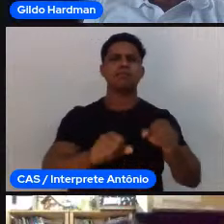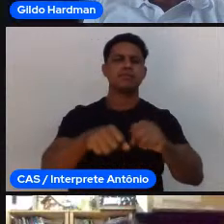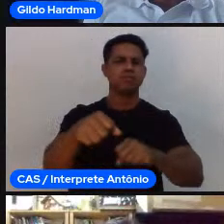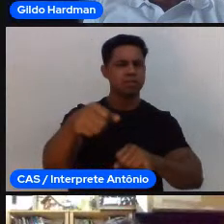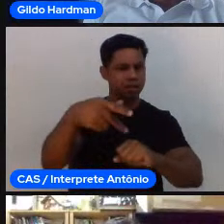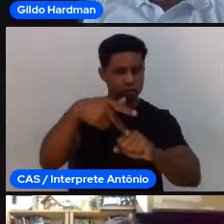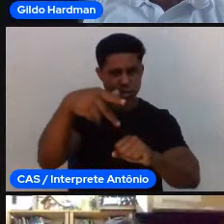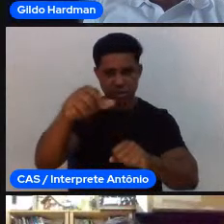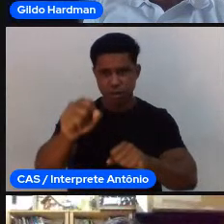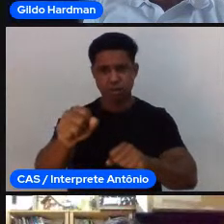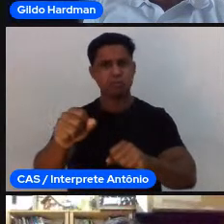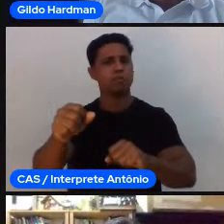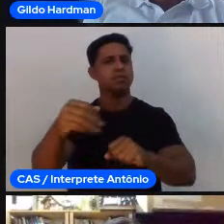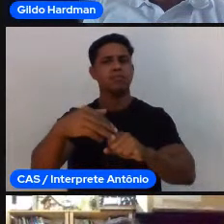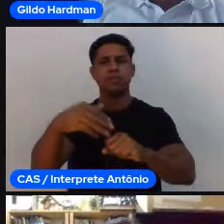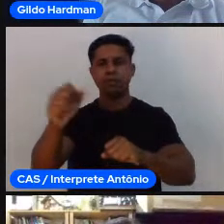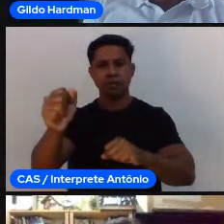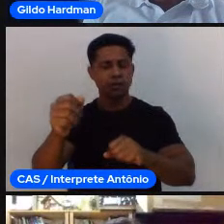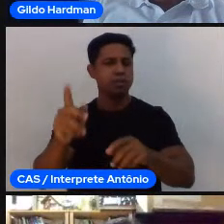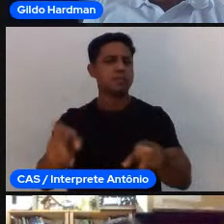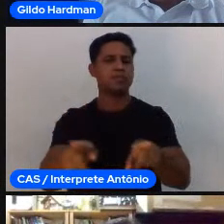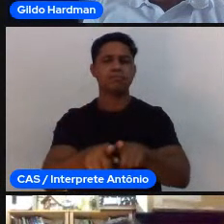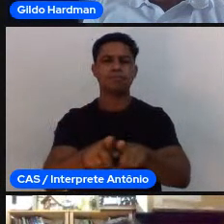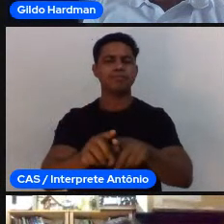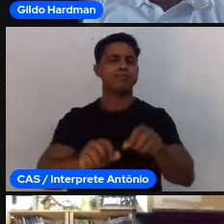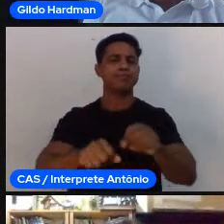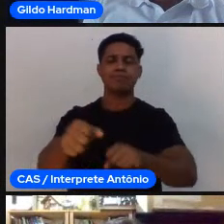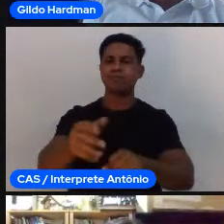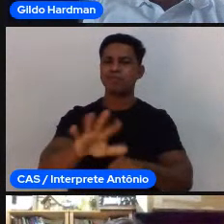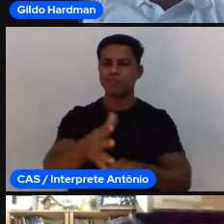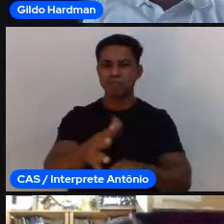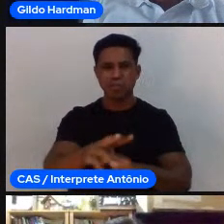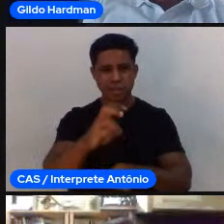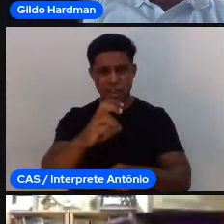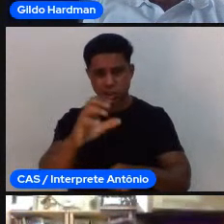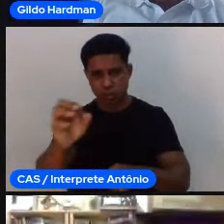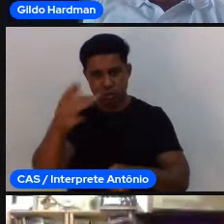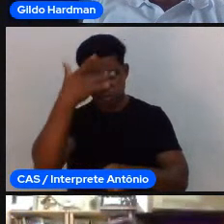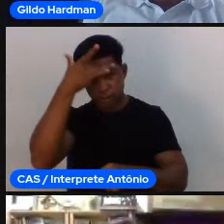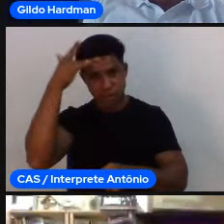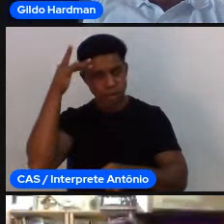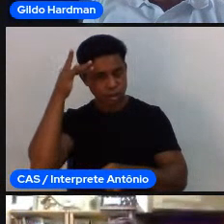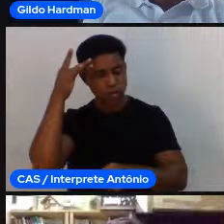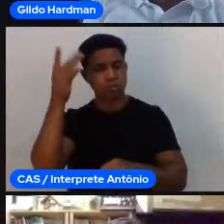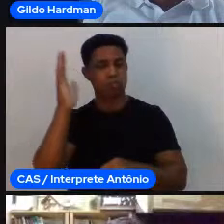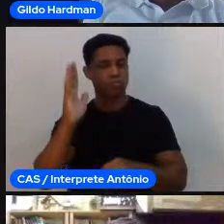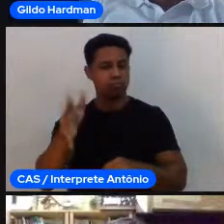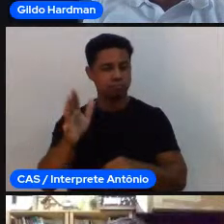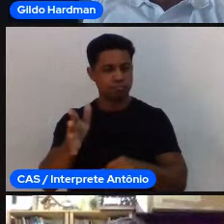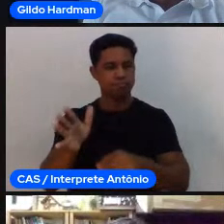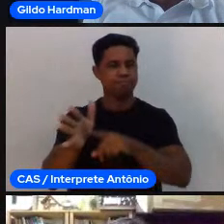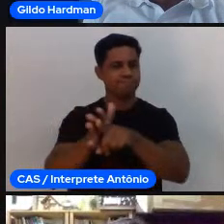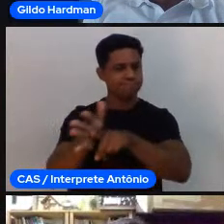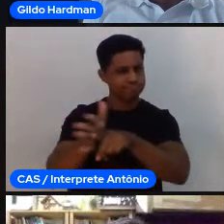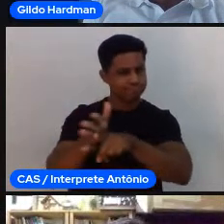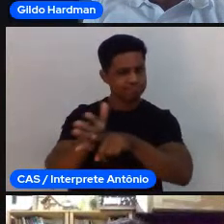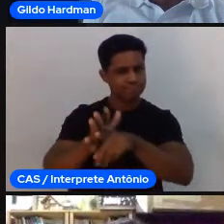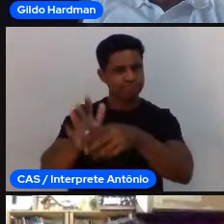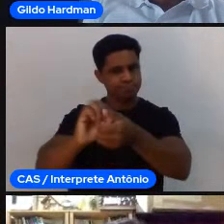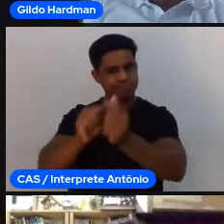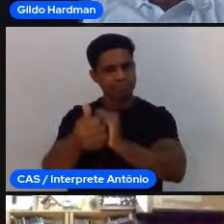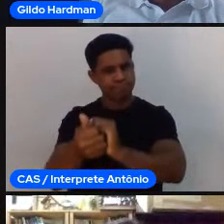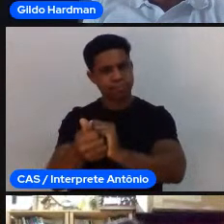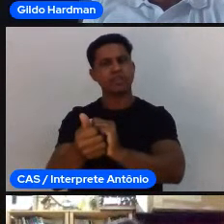somamos pelo menos 50 pessoas investigando o esporte massivamente, dentro de diferentes grupos e